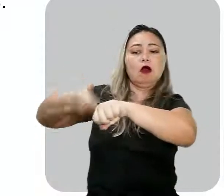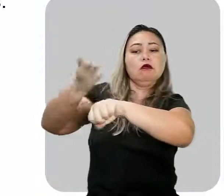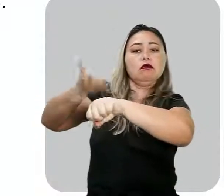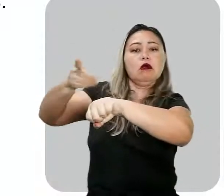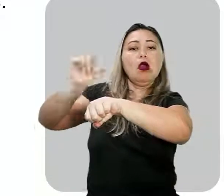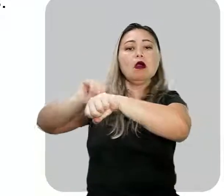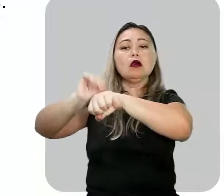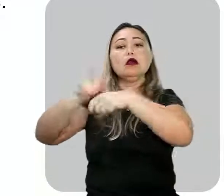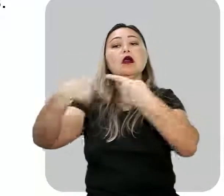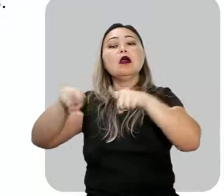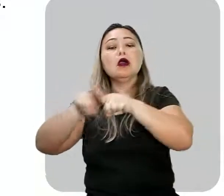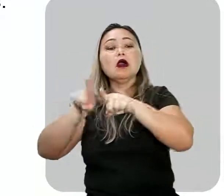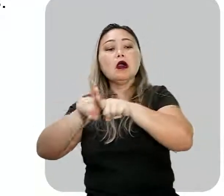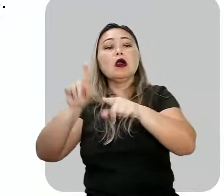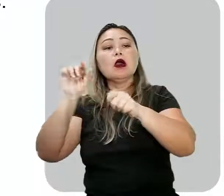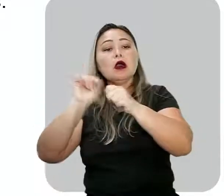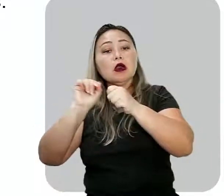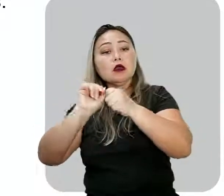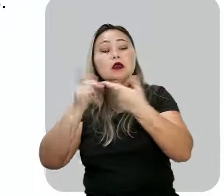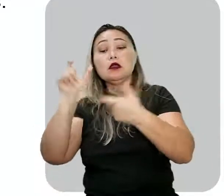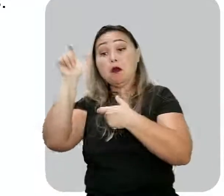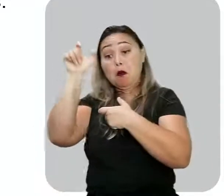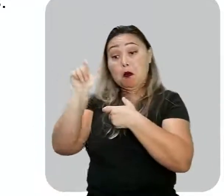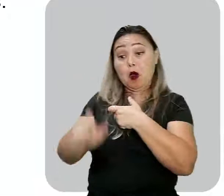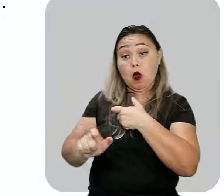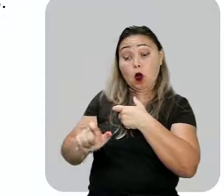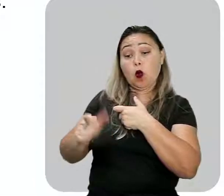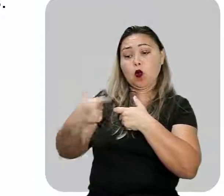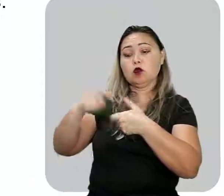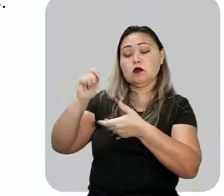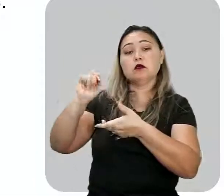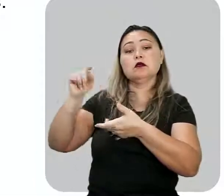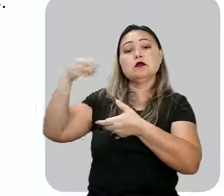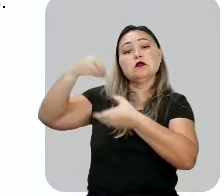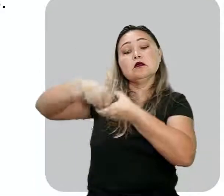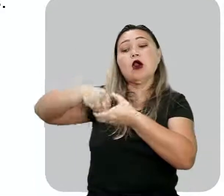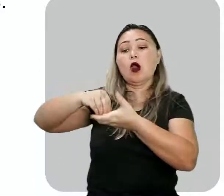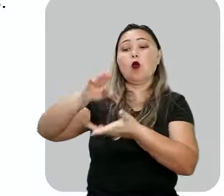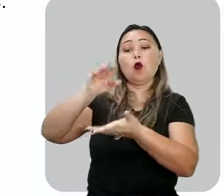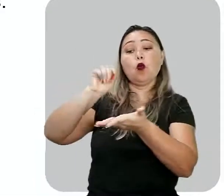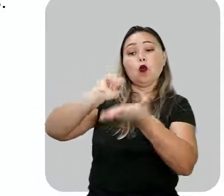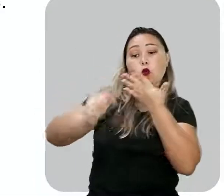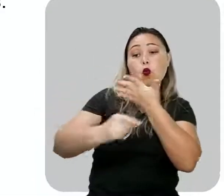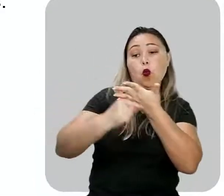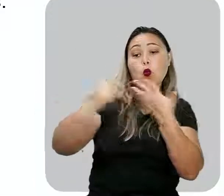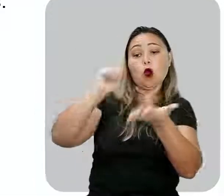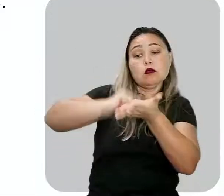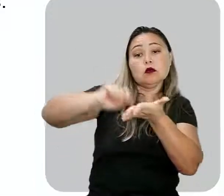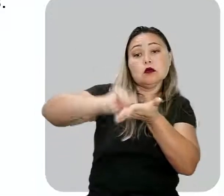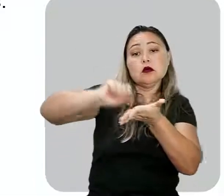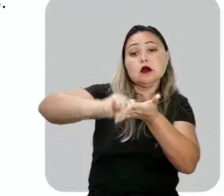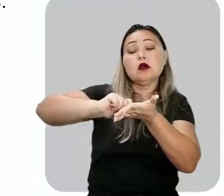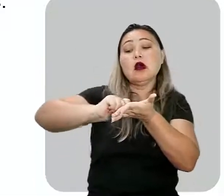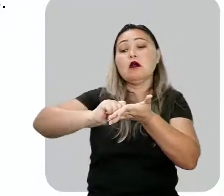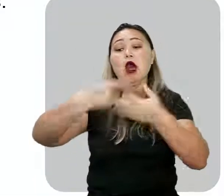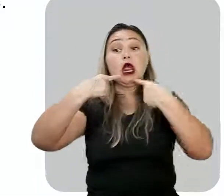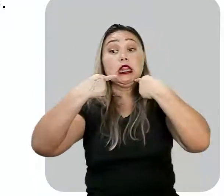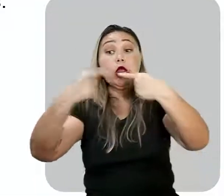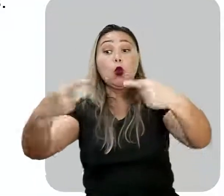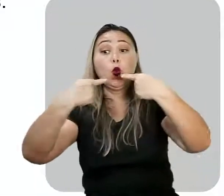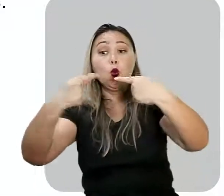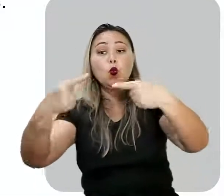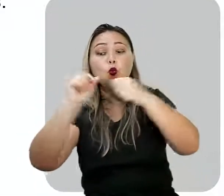postura ingênua e idealista do protagonista, o escritor traz à tona a questão de denúncia social.